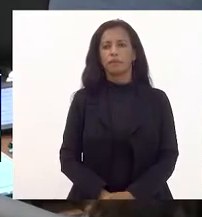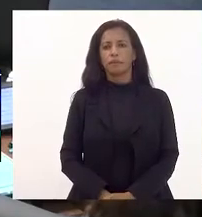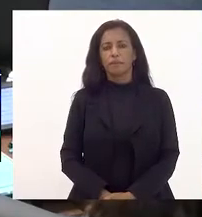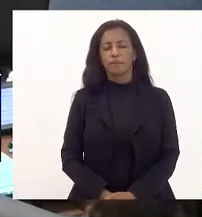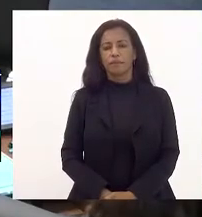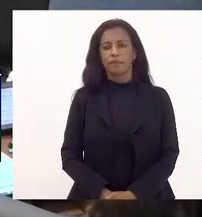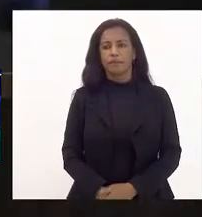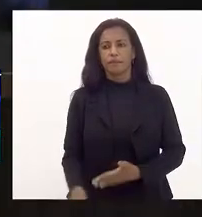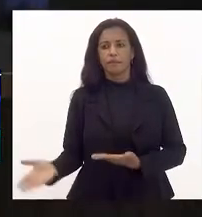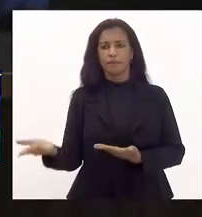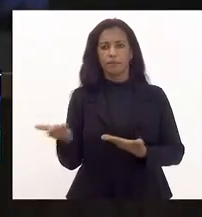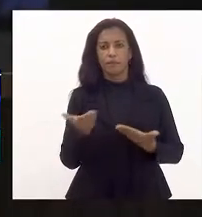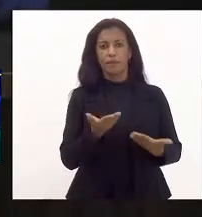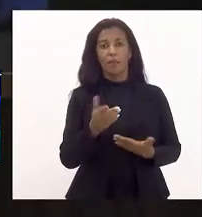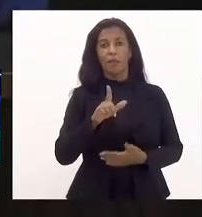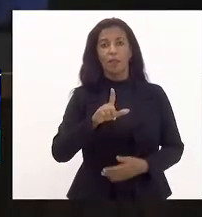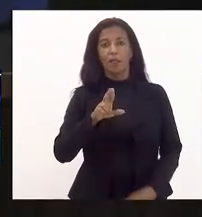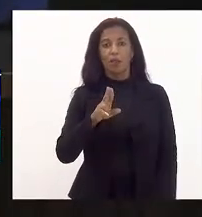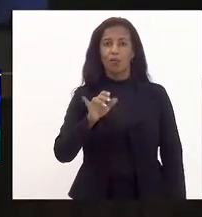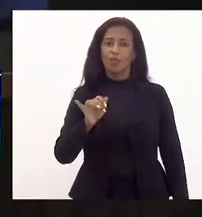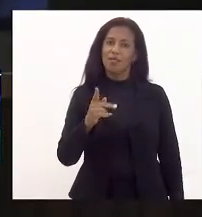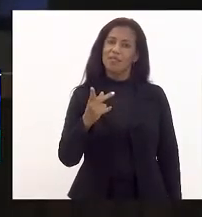Próxima oradora, deputada Lucinha.